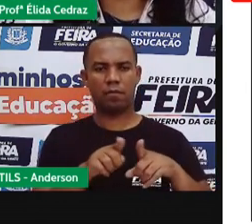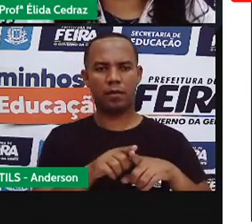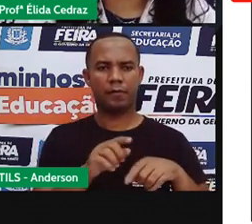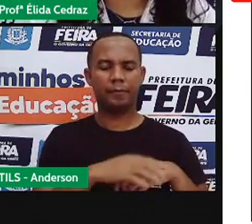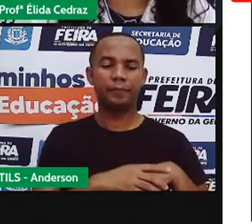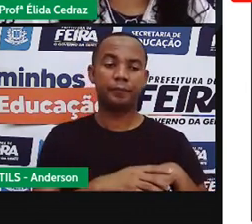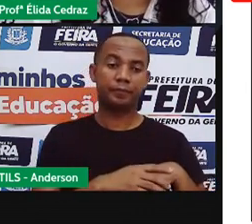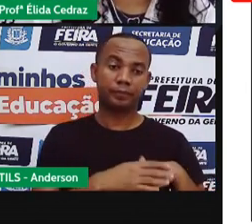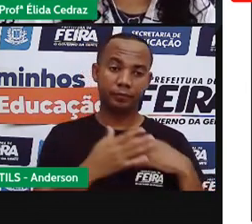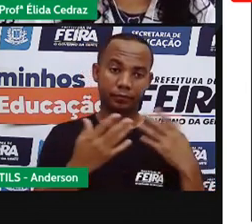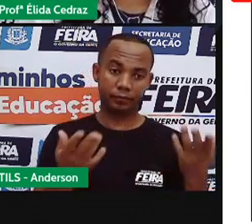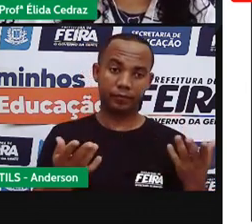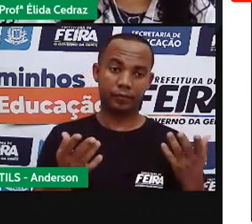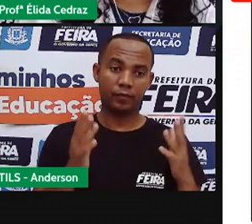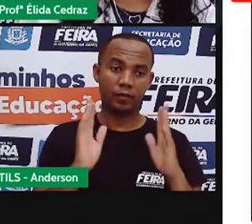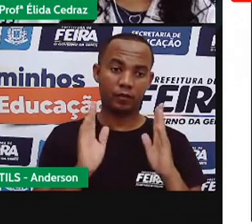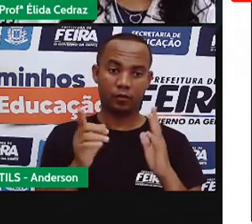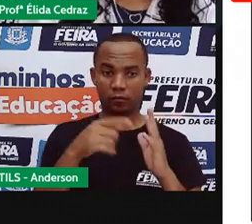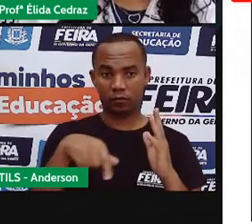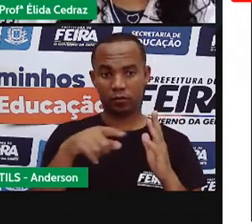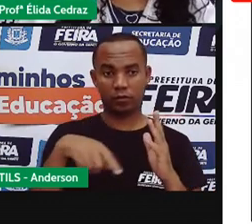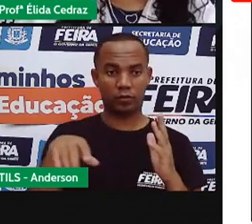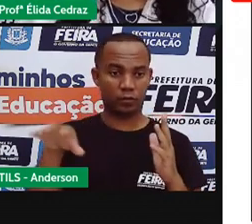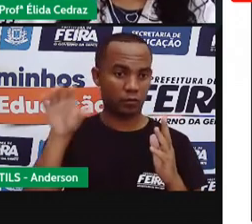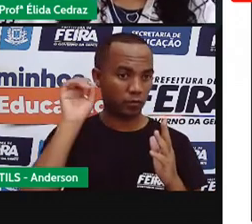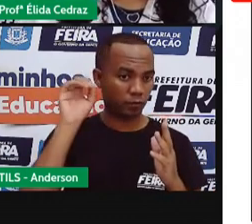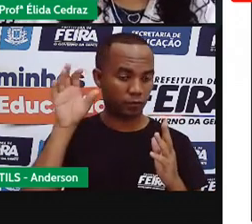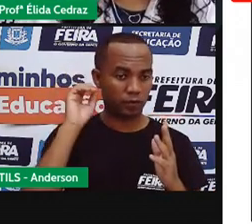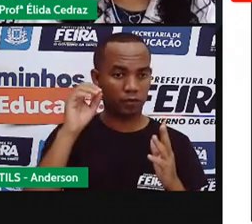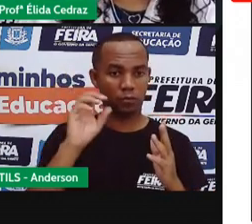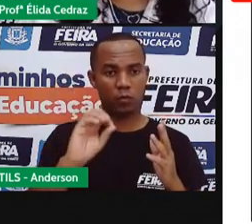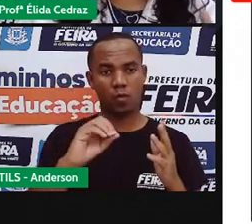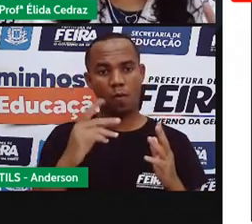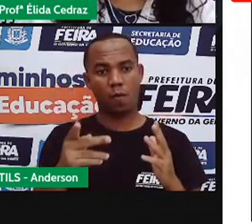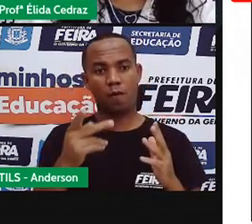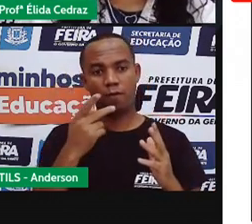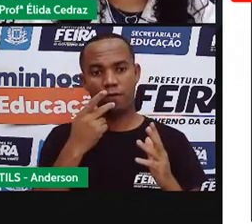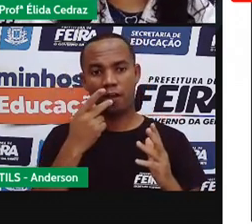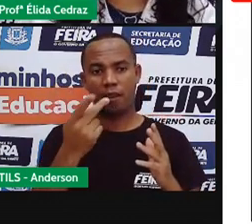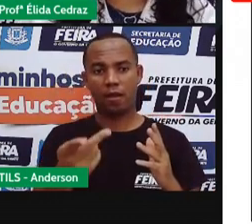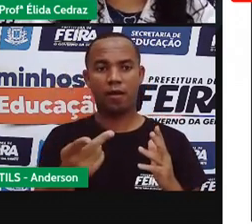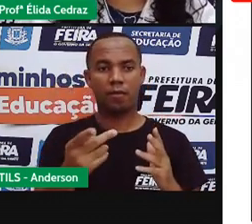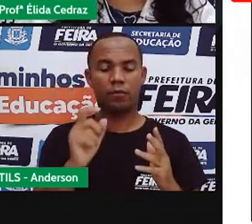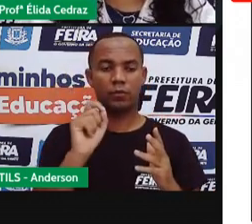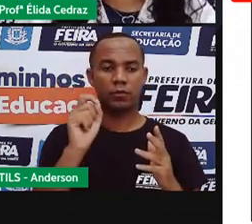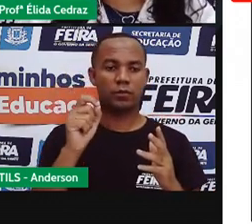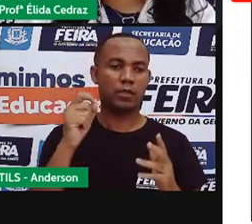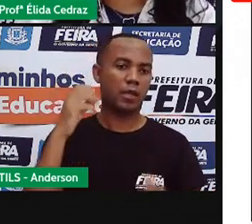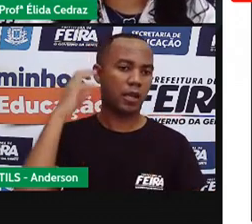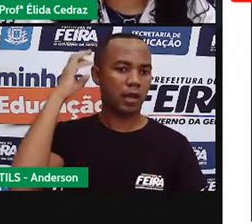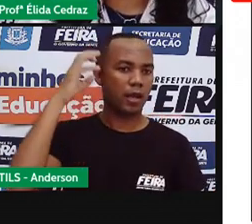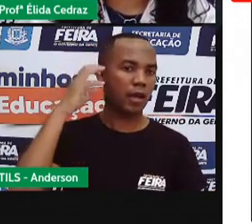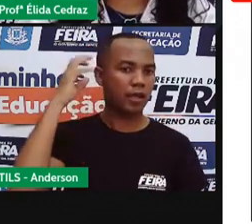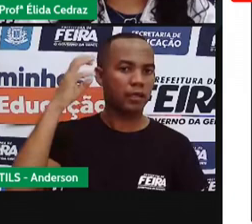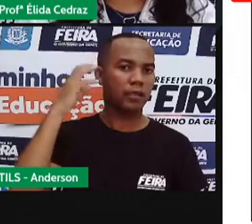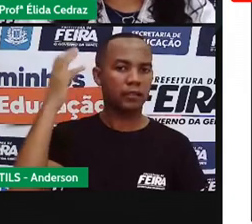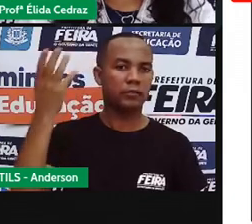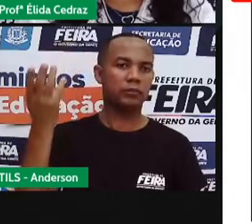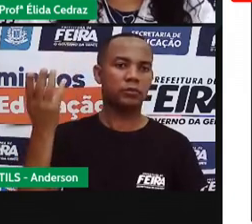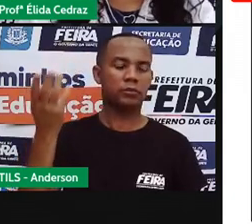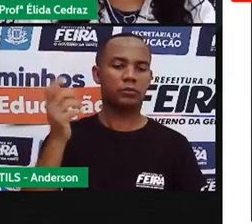nós falamos, quando nós ouvimos, quando nós pegamos uma notícia no rádio, na TV, sobre arrastão,